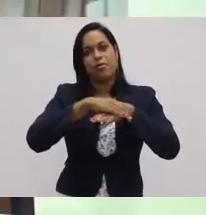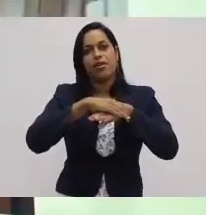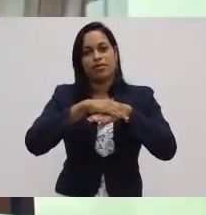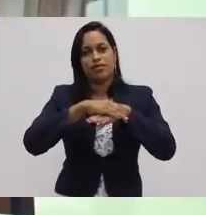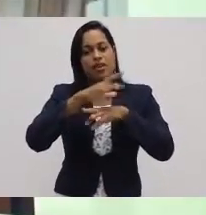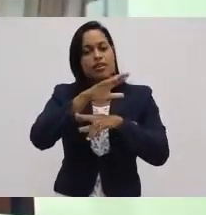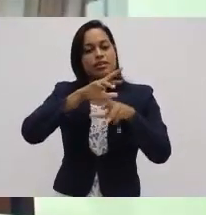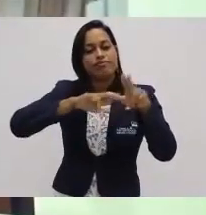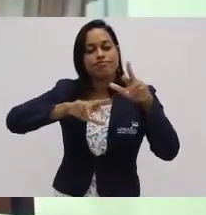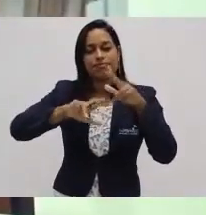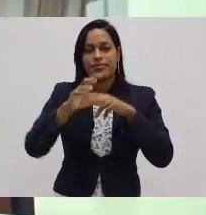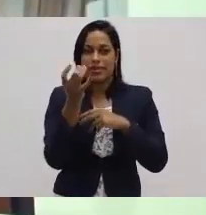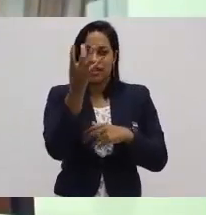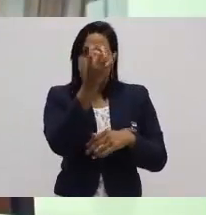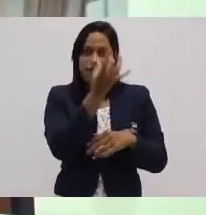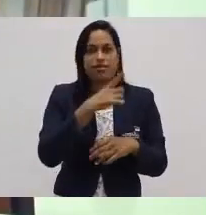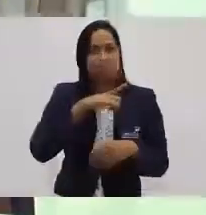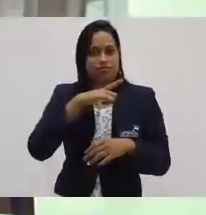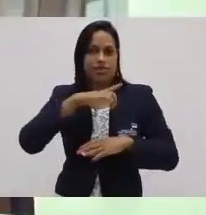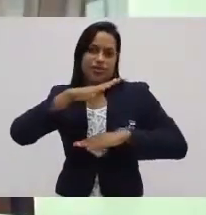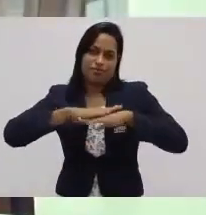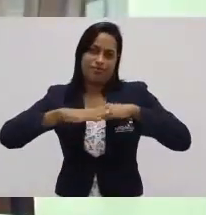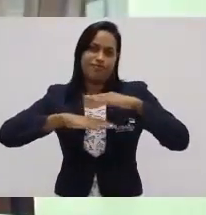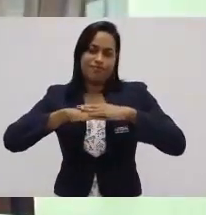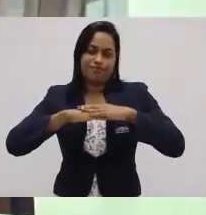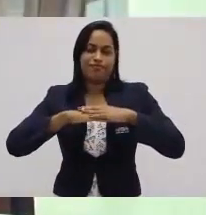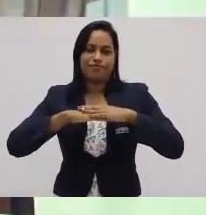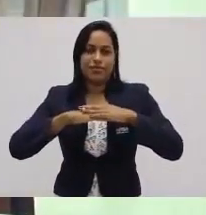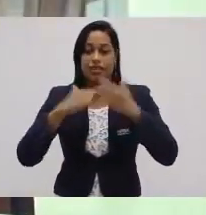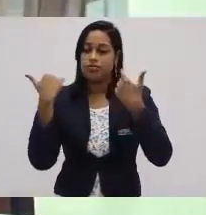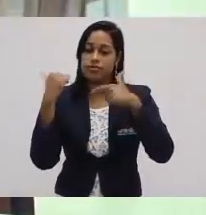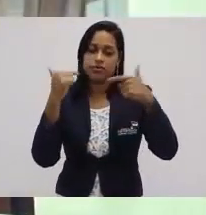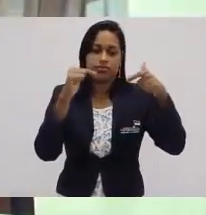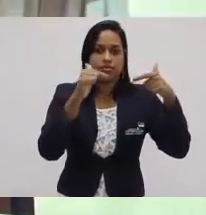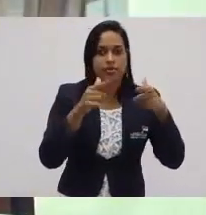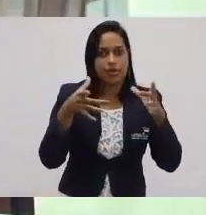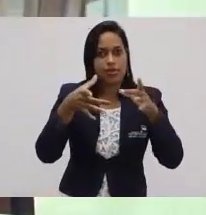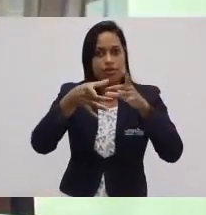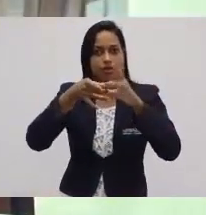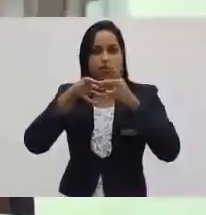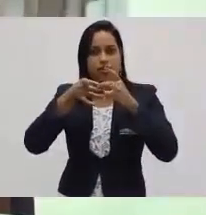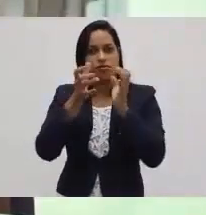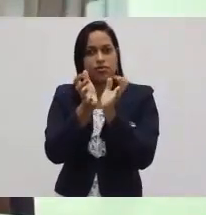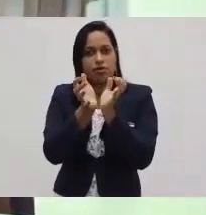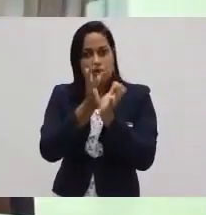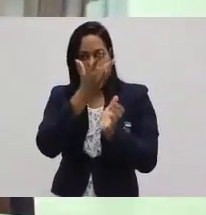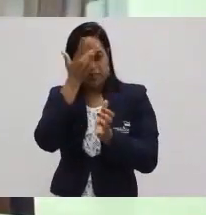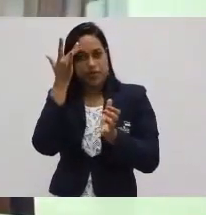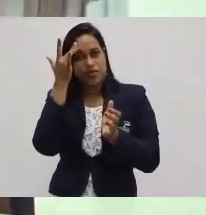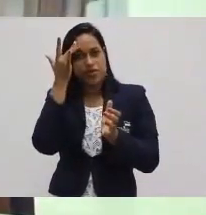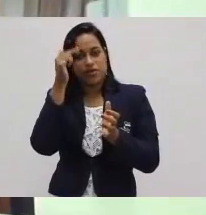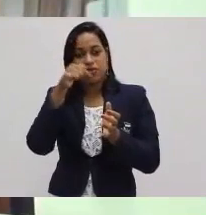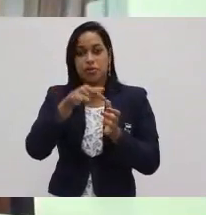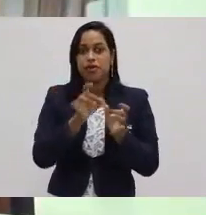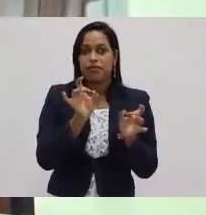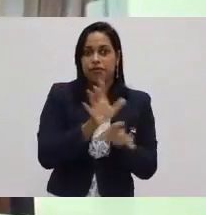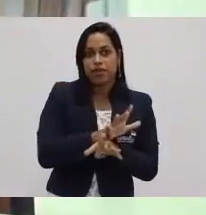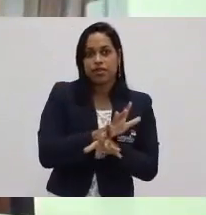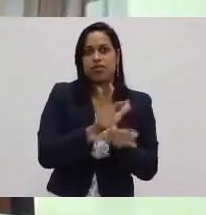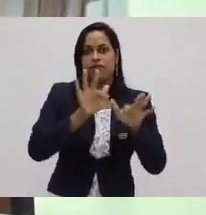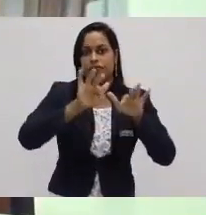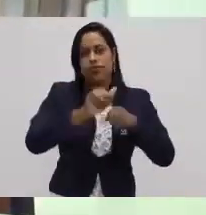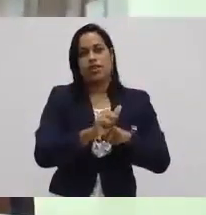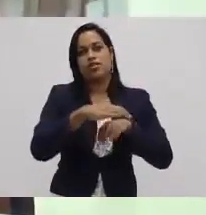dava um indício de que muita gente precisava estar trabalhando ali naquele processo. Para que ele fosse concluído até o fim.